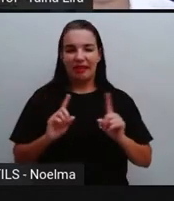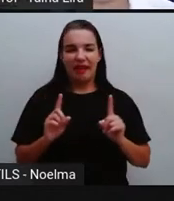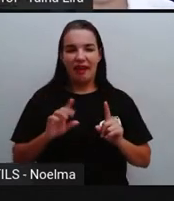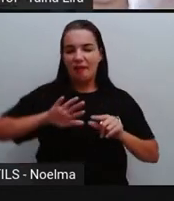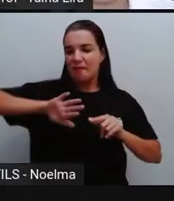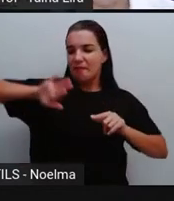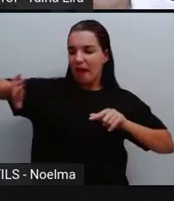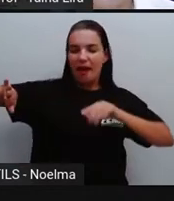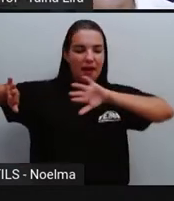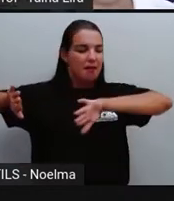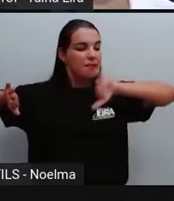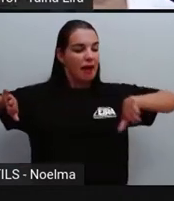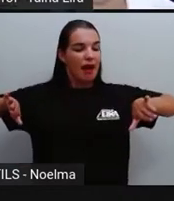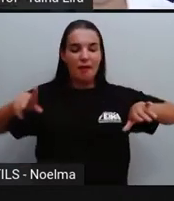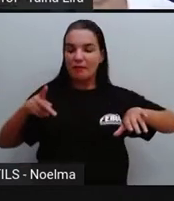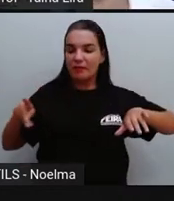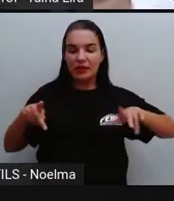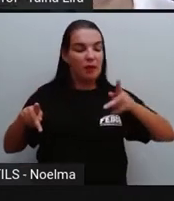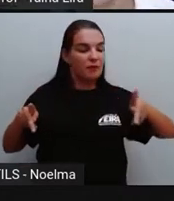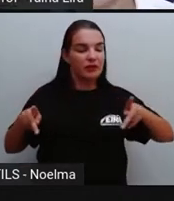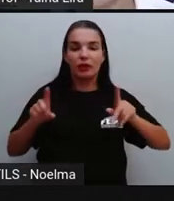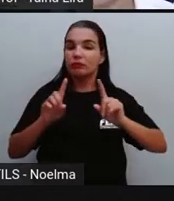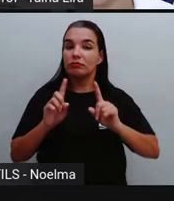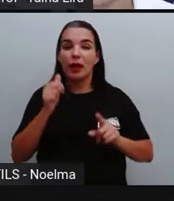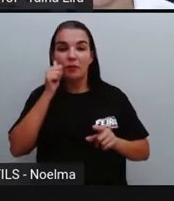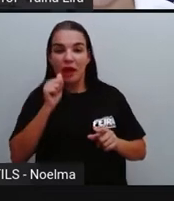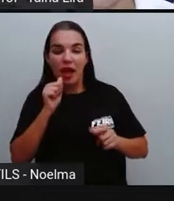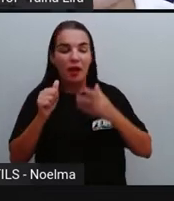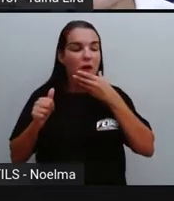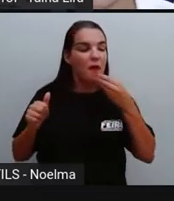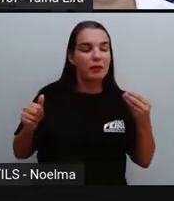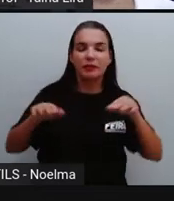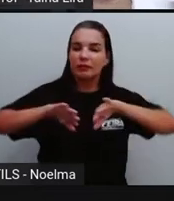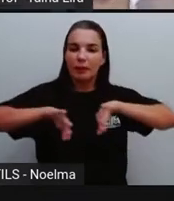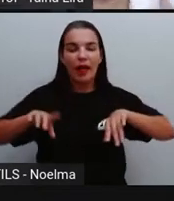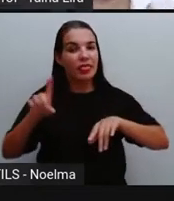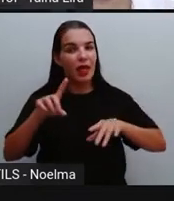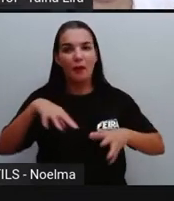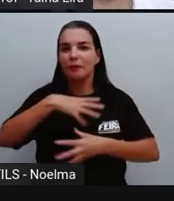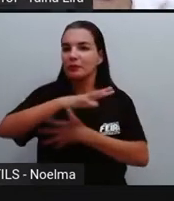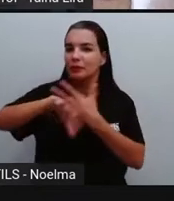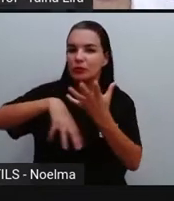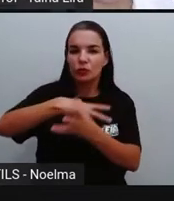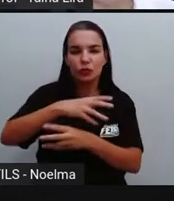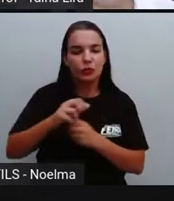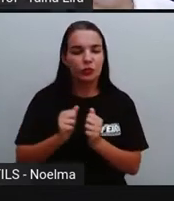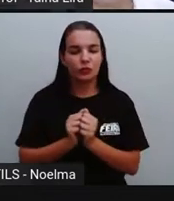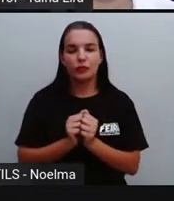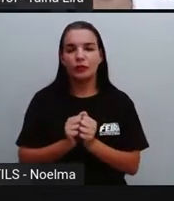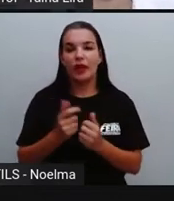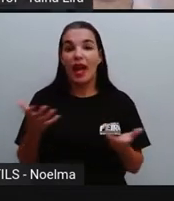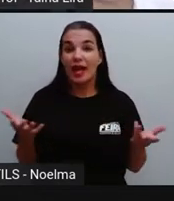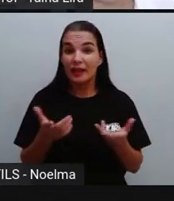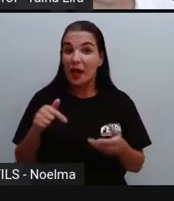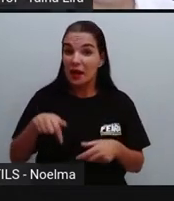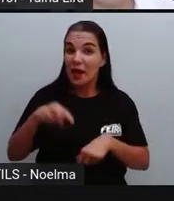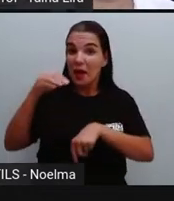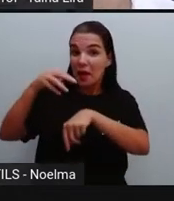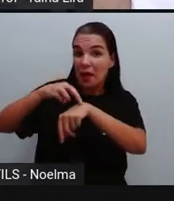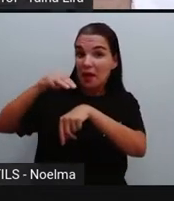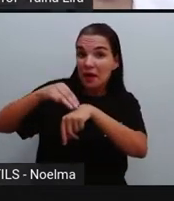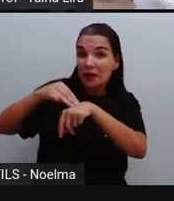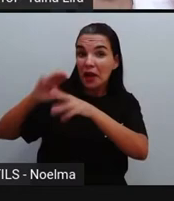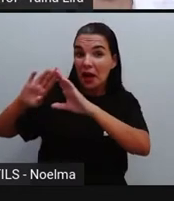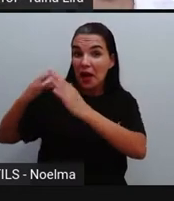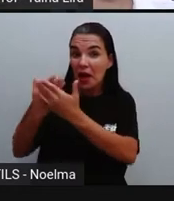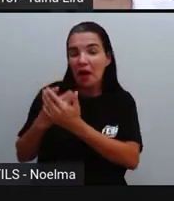professor da aula para menino e professora para menina. Tá bom? Inclusive nas nossas escolas aqui do município de Feira de